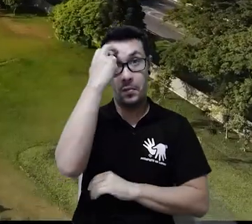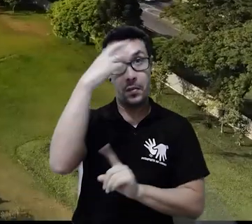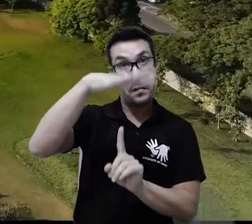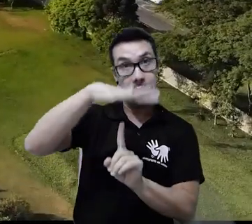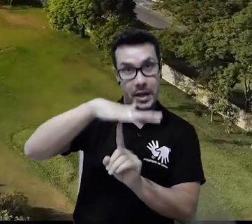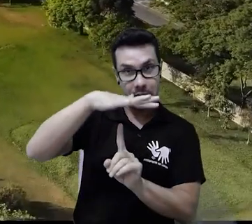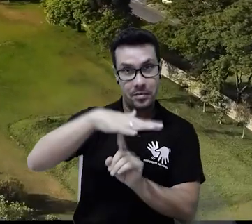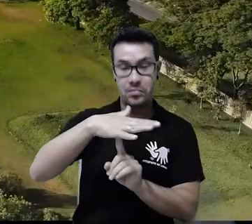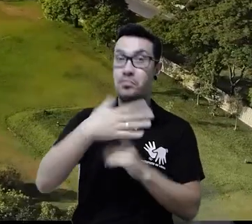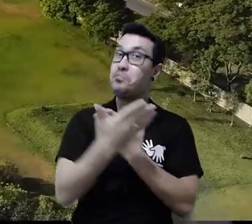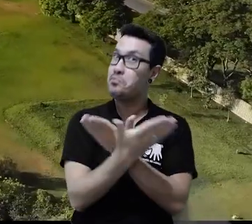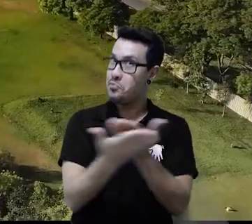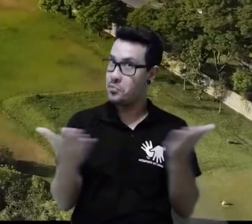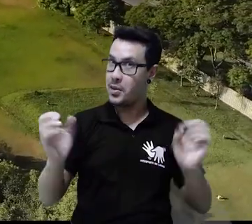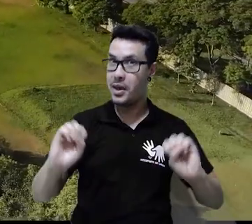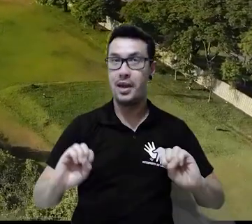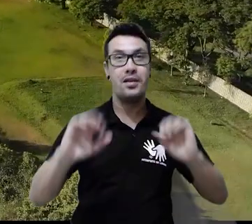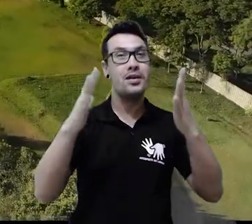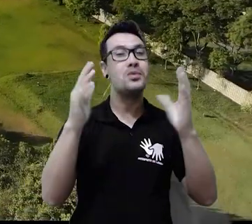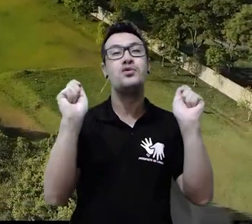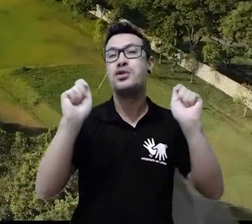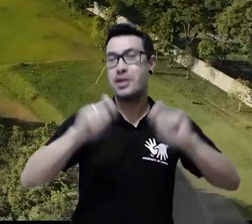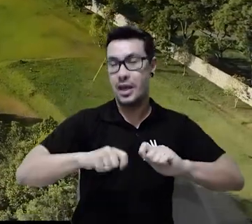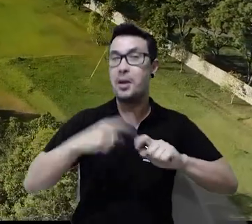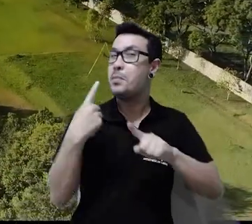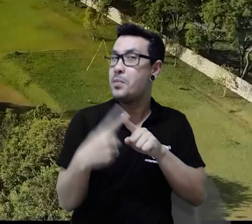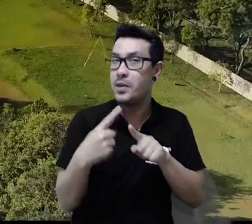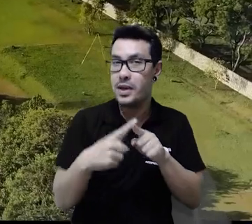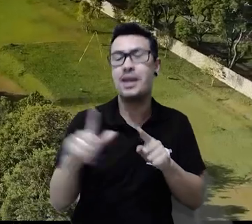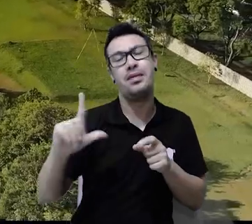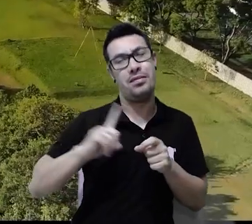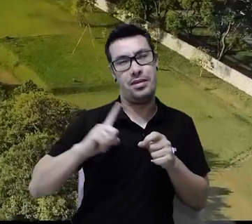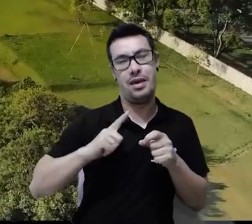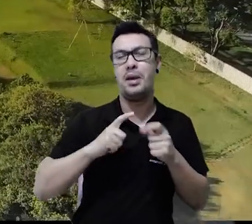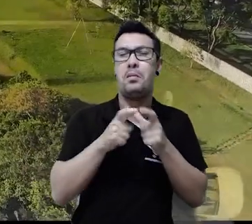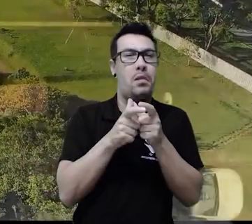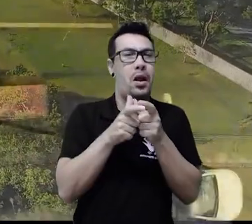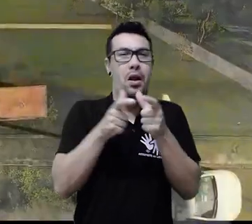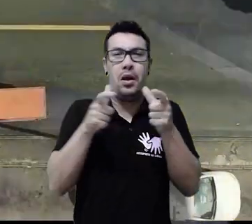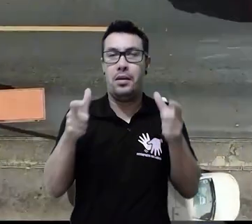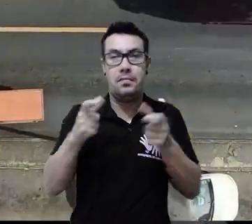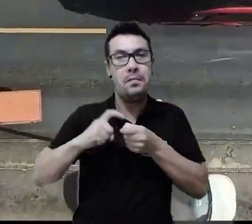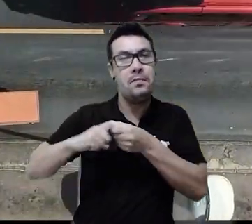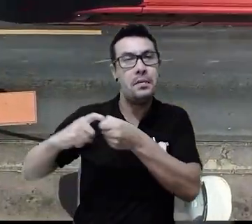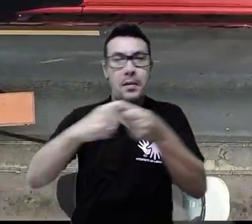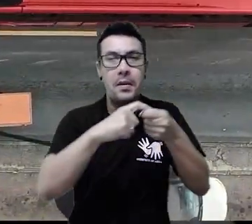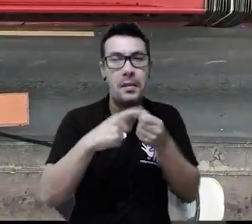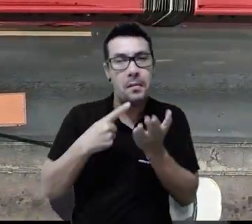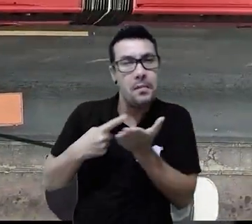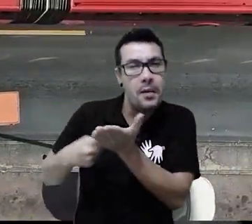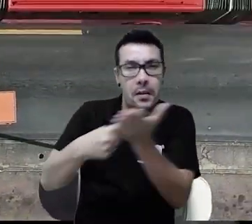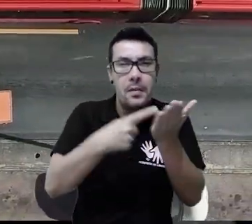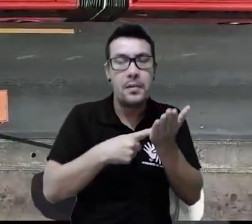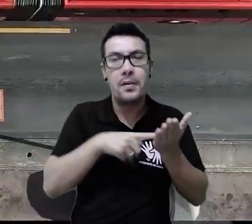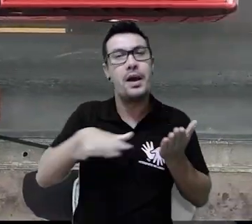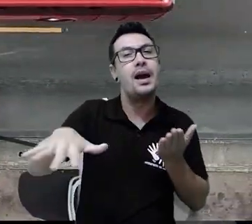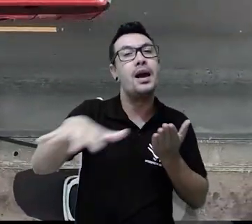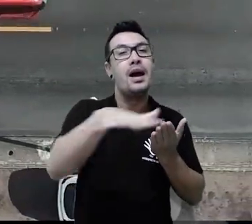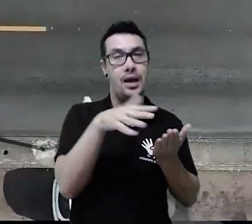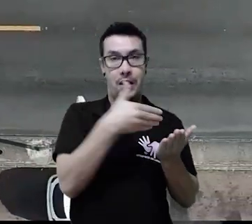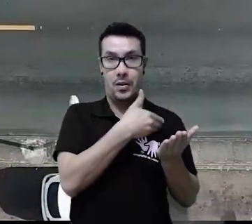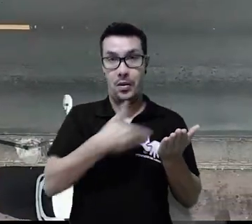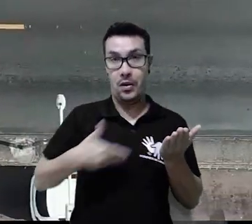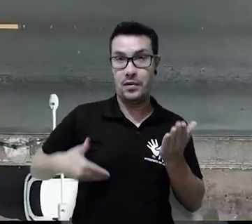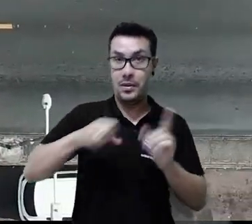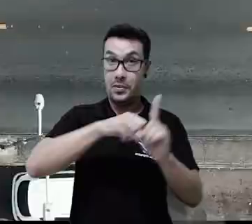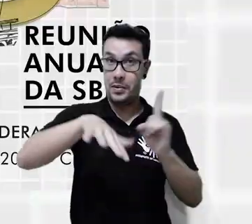Realizar um evento como esse somente seria possível através de uma grande mobilização e parceria entre os diferentes atores da